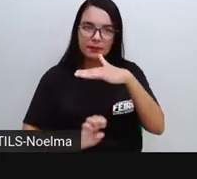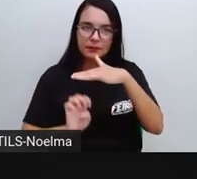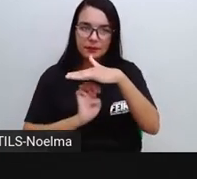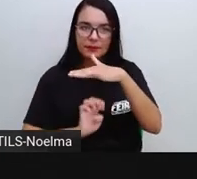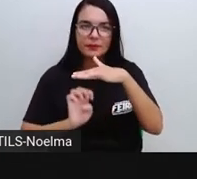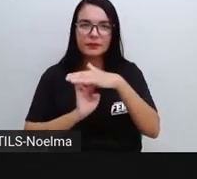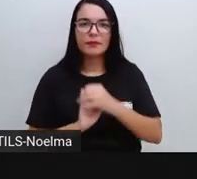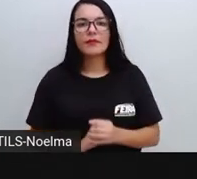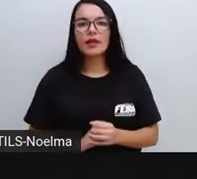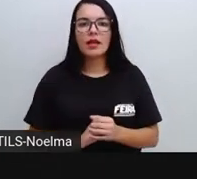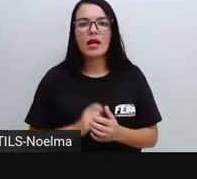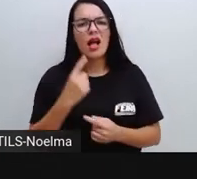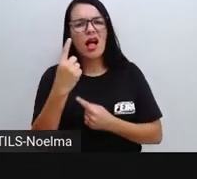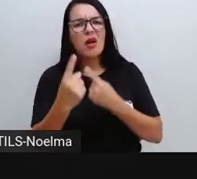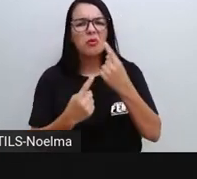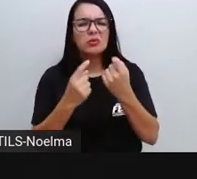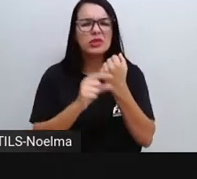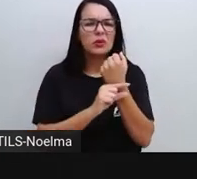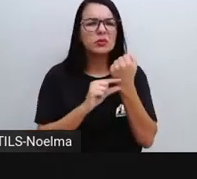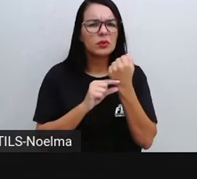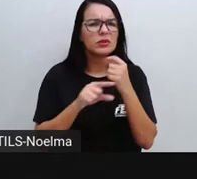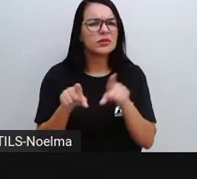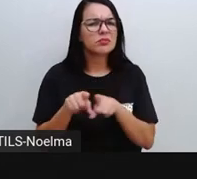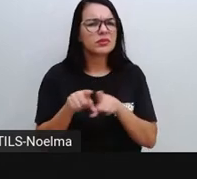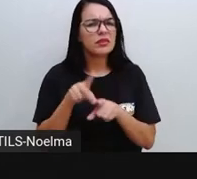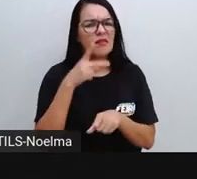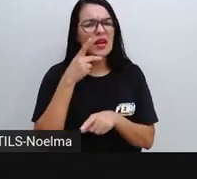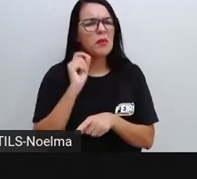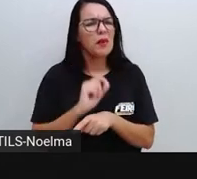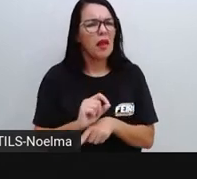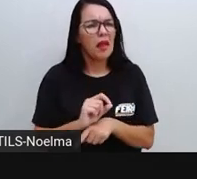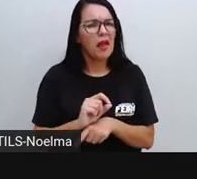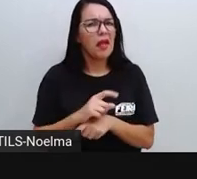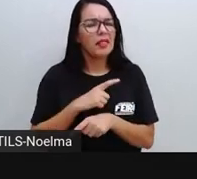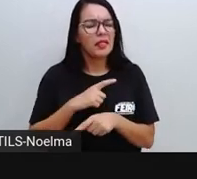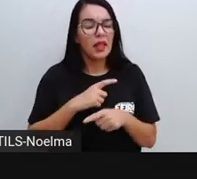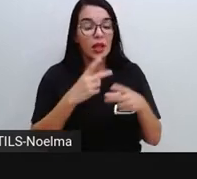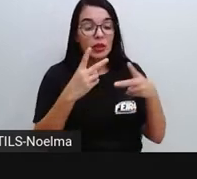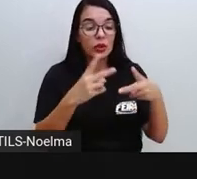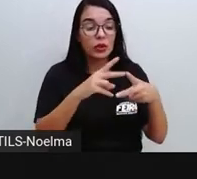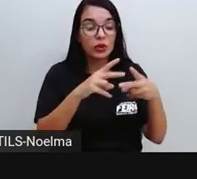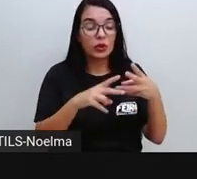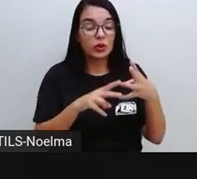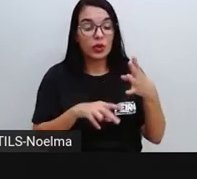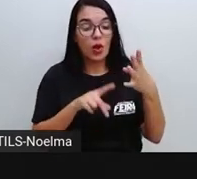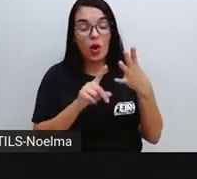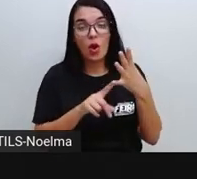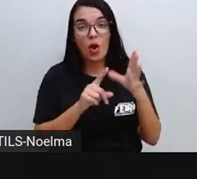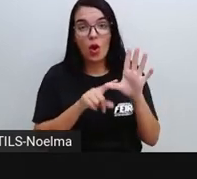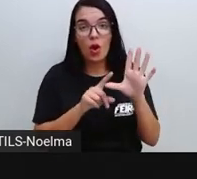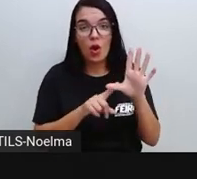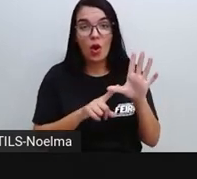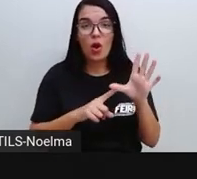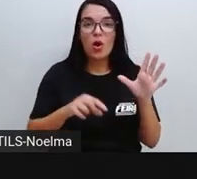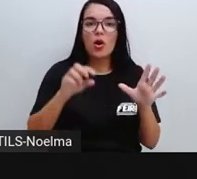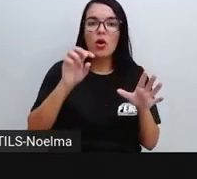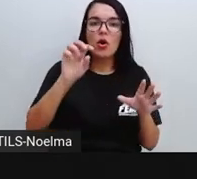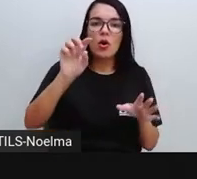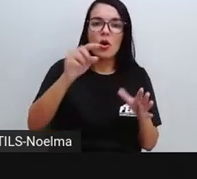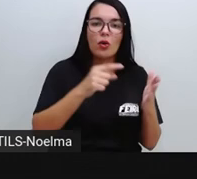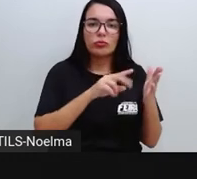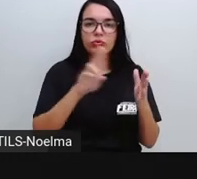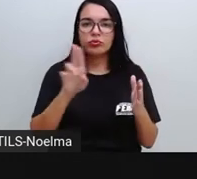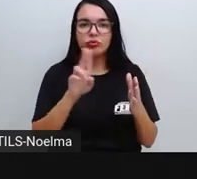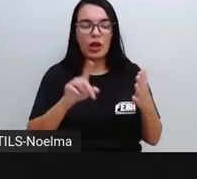Alguns autores, eles ainda defendem a formação de mais dois setores, que é o quartenário quinário, certo? Embora